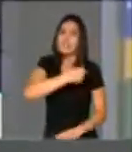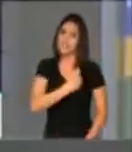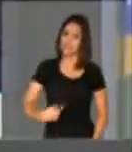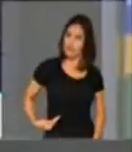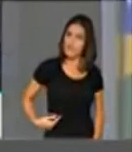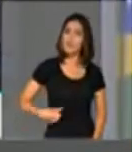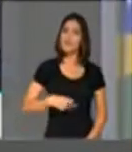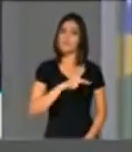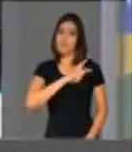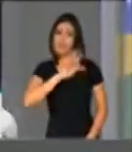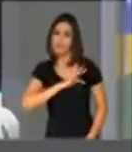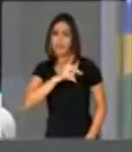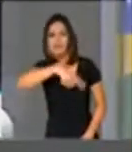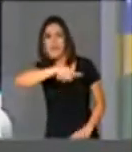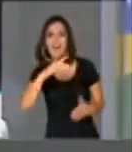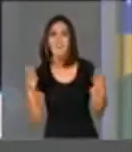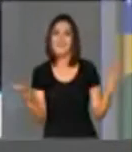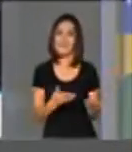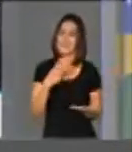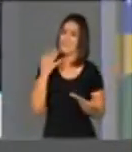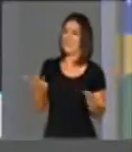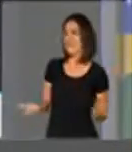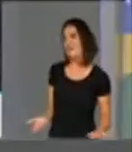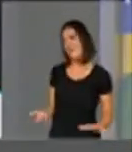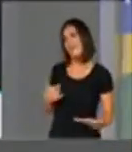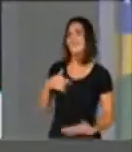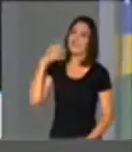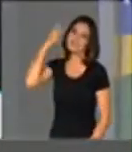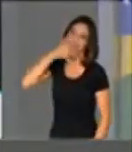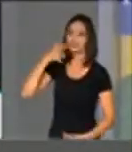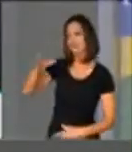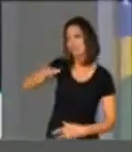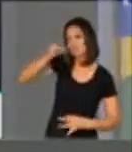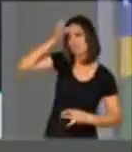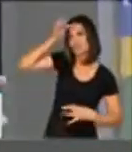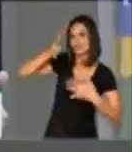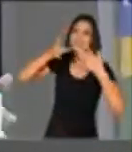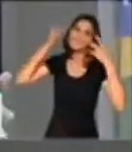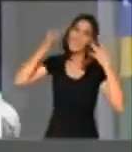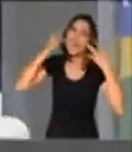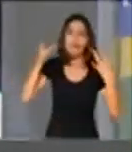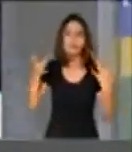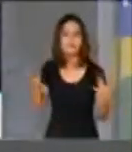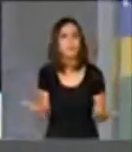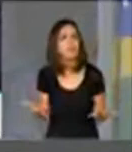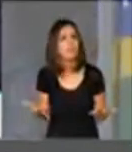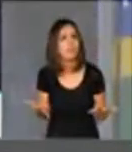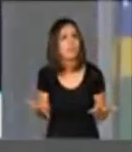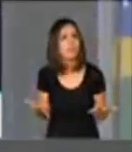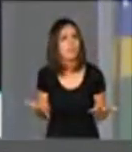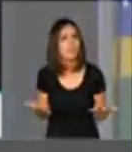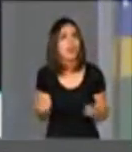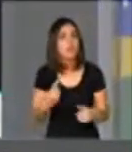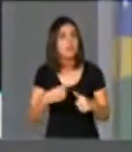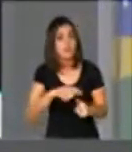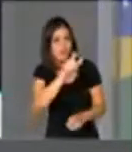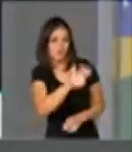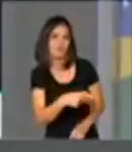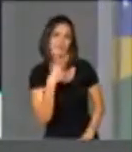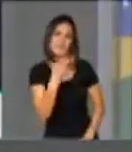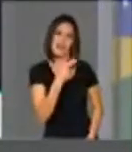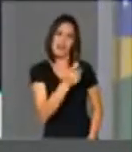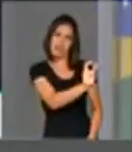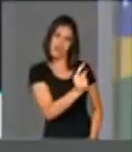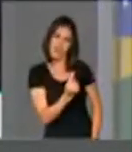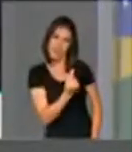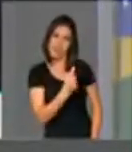governaram esse país. E agora vem aqui fazer teatro. Teatro. Outra coisa. O senhor não veio